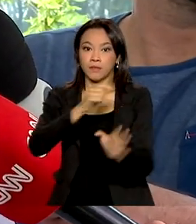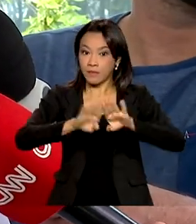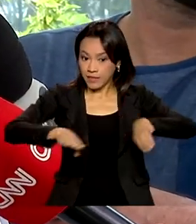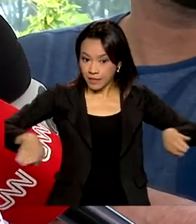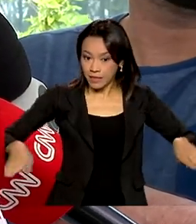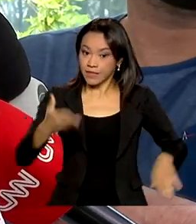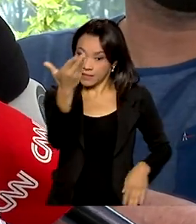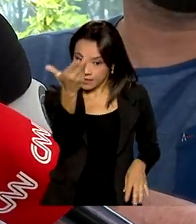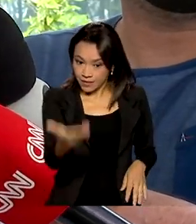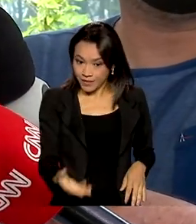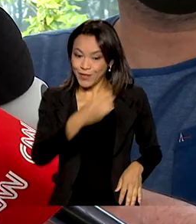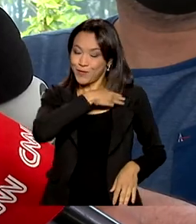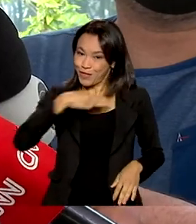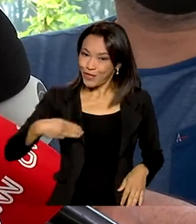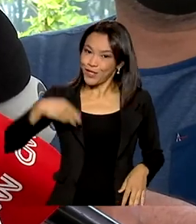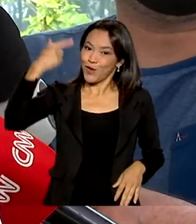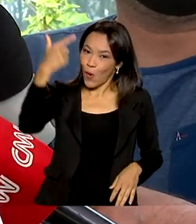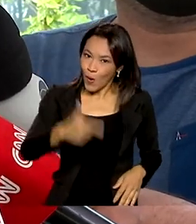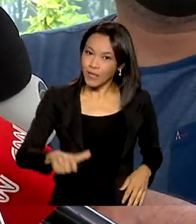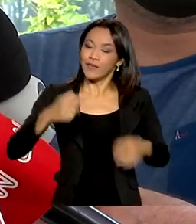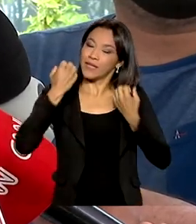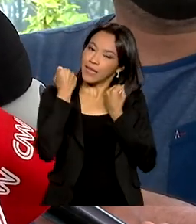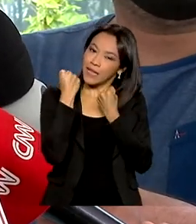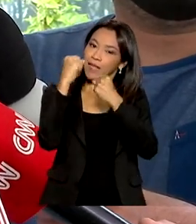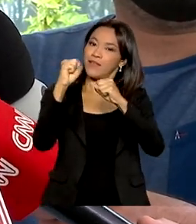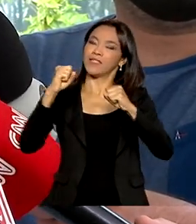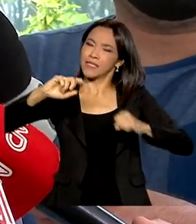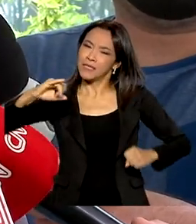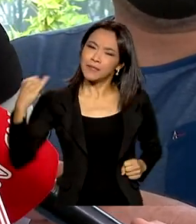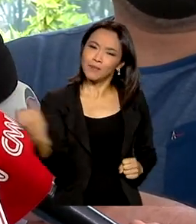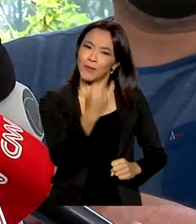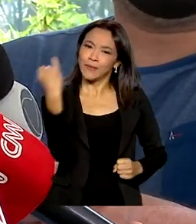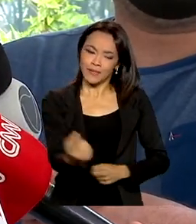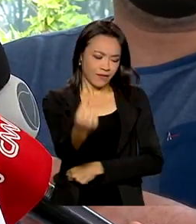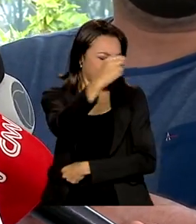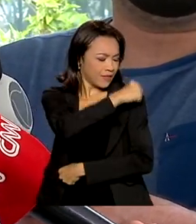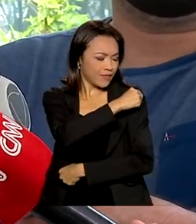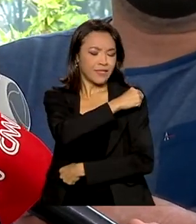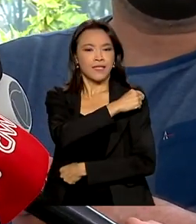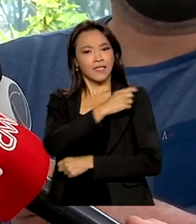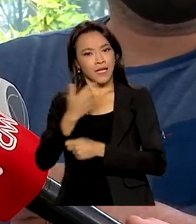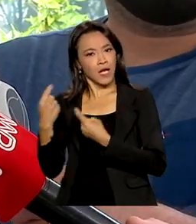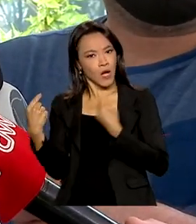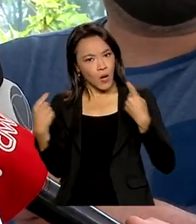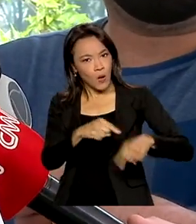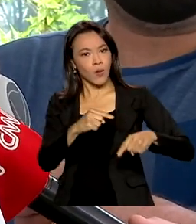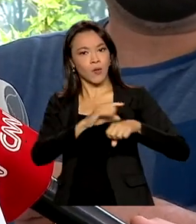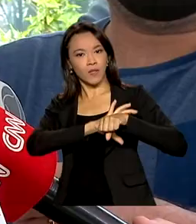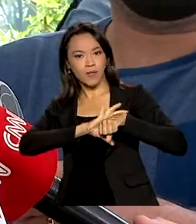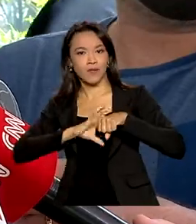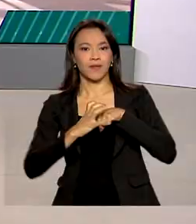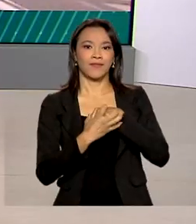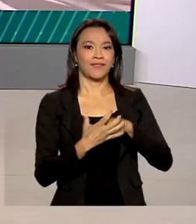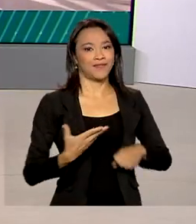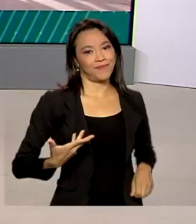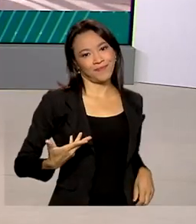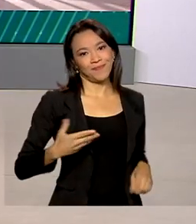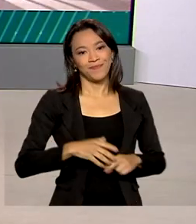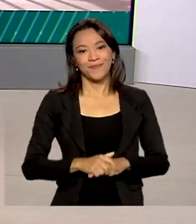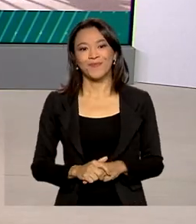Marcelo Queiroga volta a defender a vacinação como fundamental no combate ao novo coronavírus.